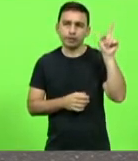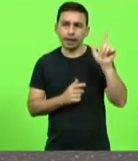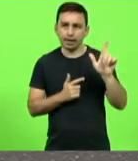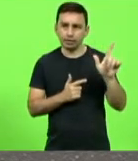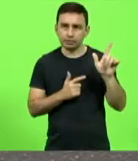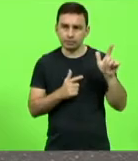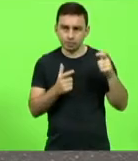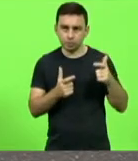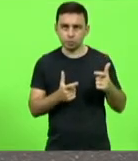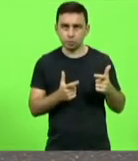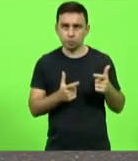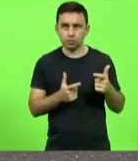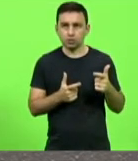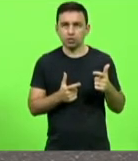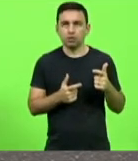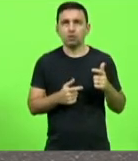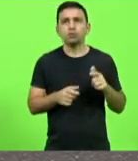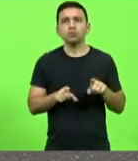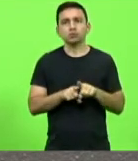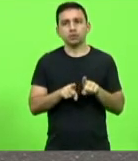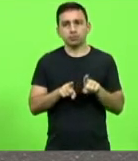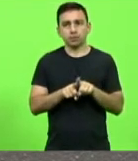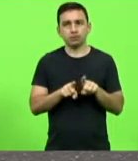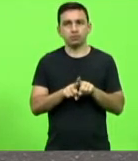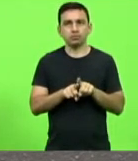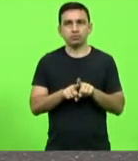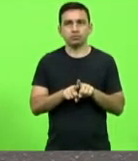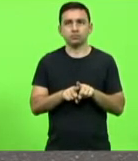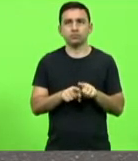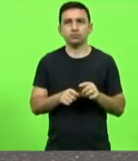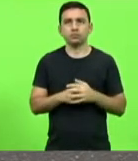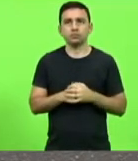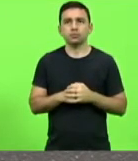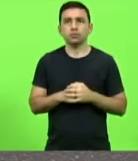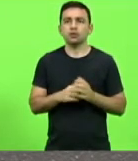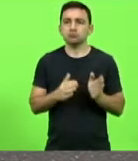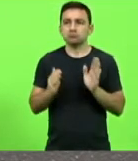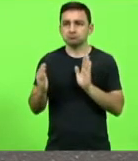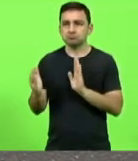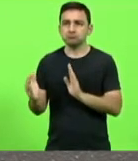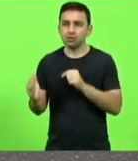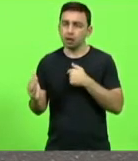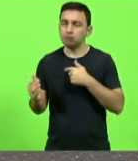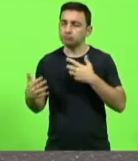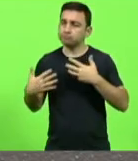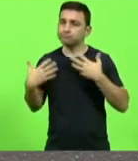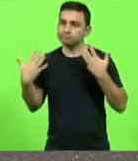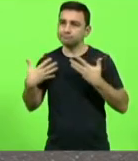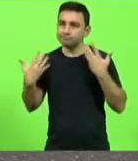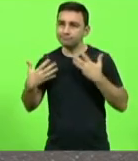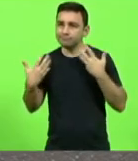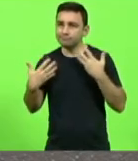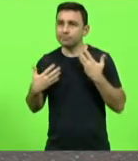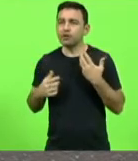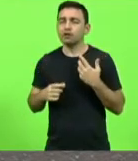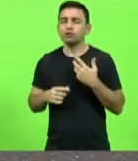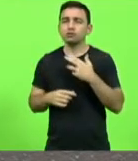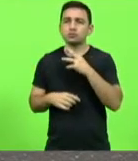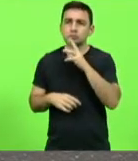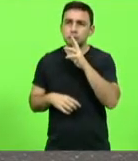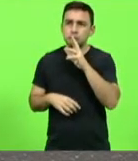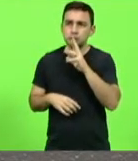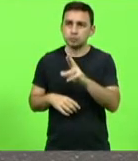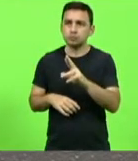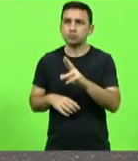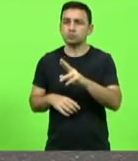mas também é muito alegre pelos resultados que o